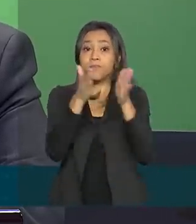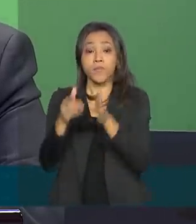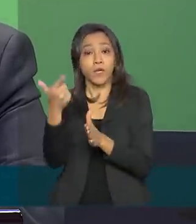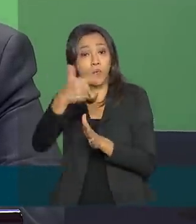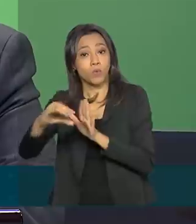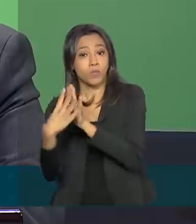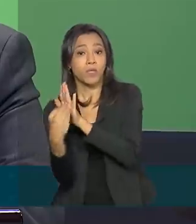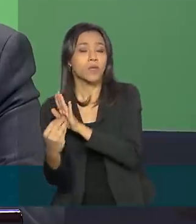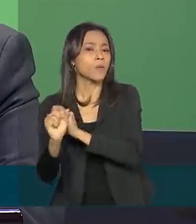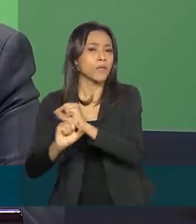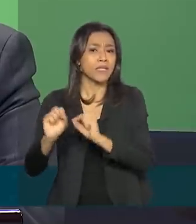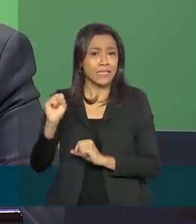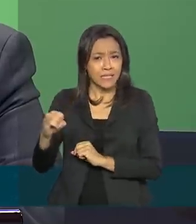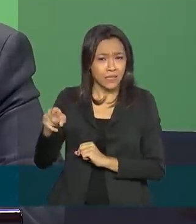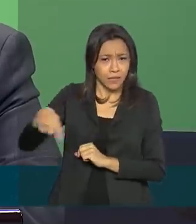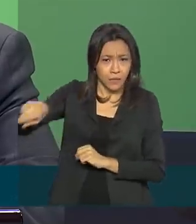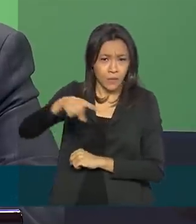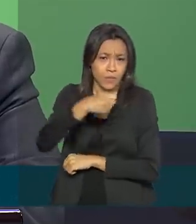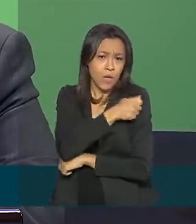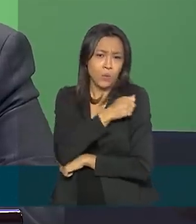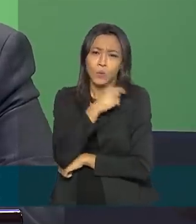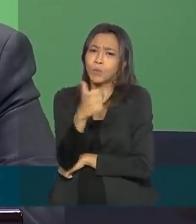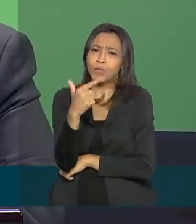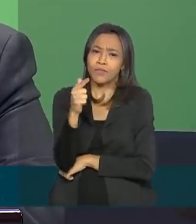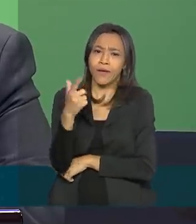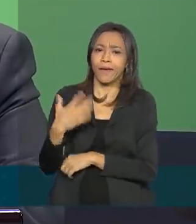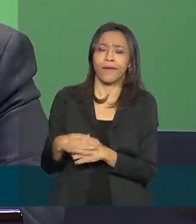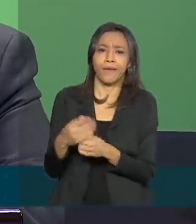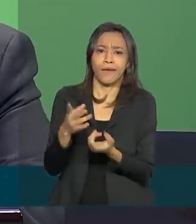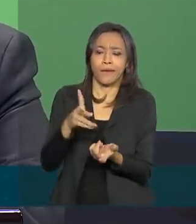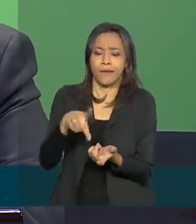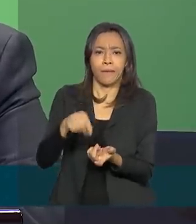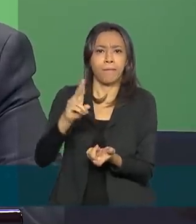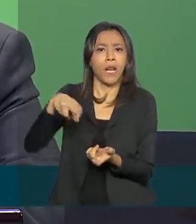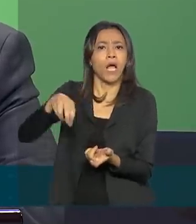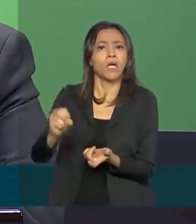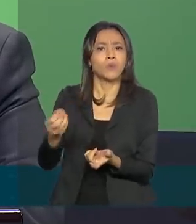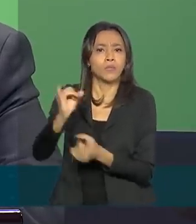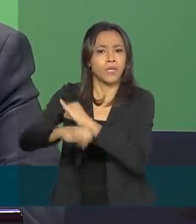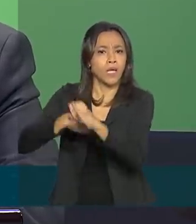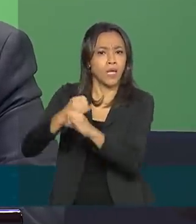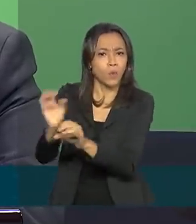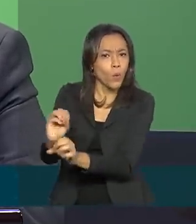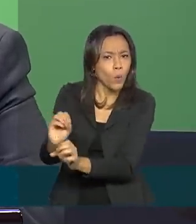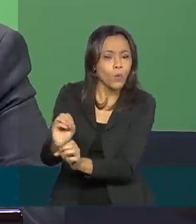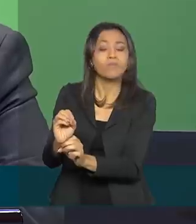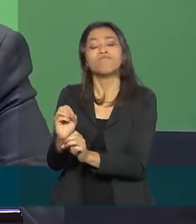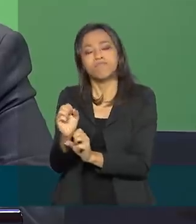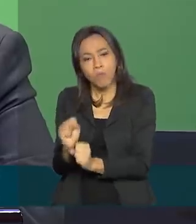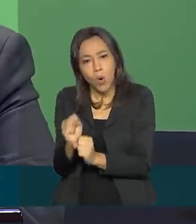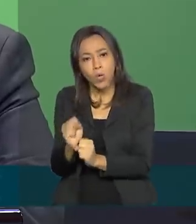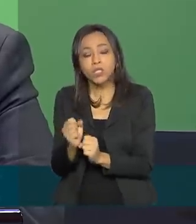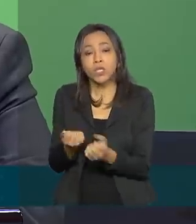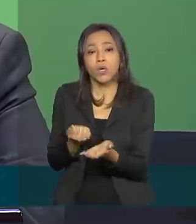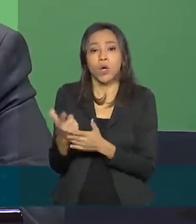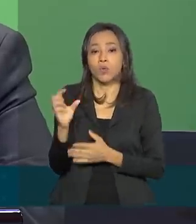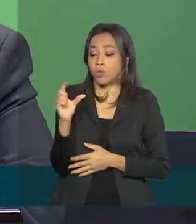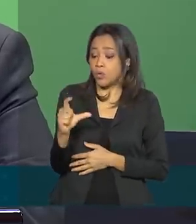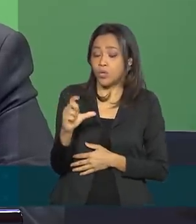possibilidade é se o aluno não tiver plano de dados, ou o plano de dados dele foi muito lento, ele pode optar em adquirir o chip,